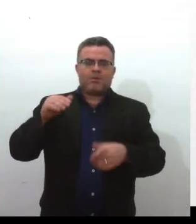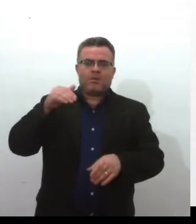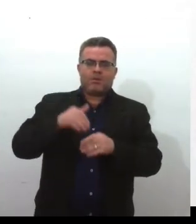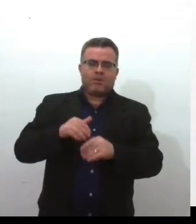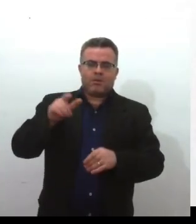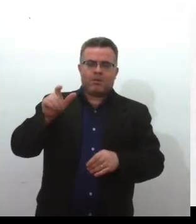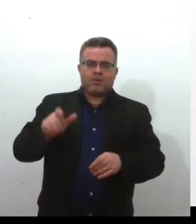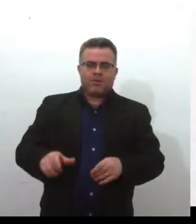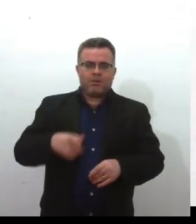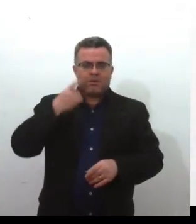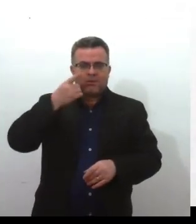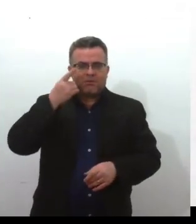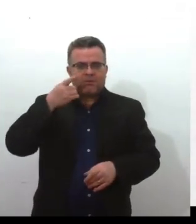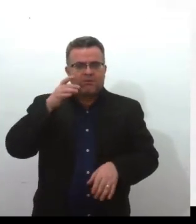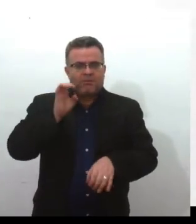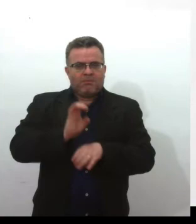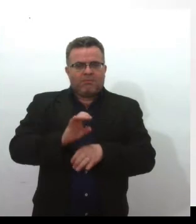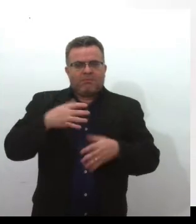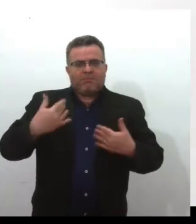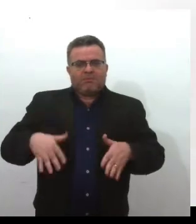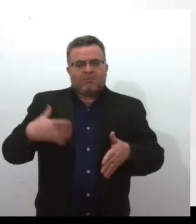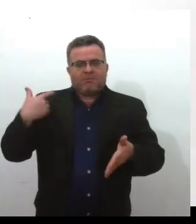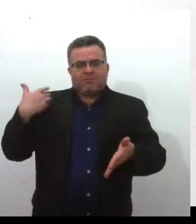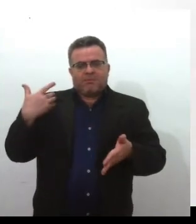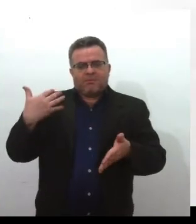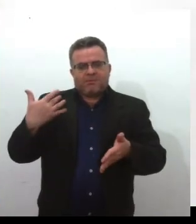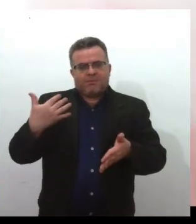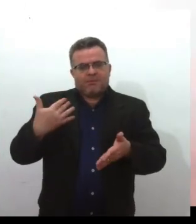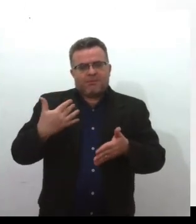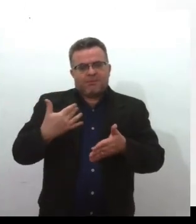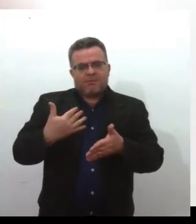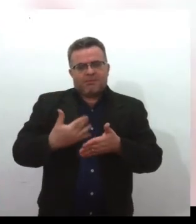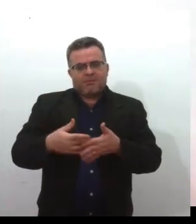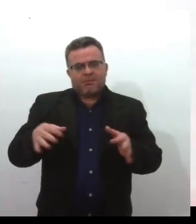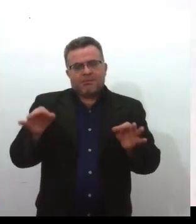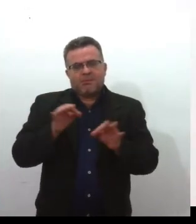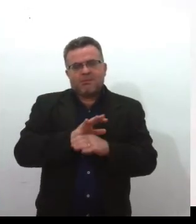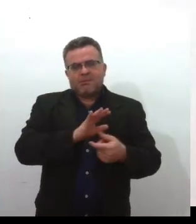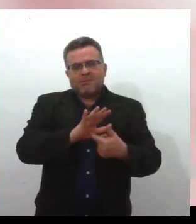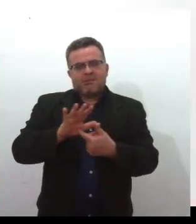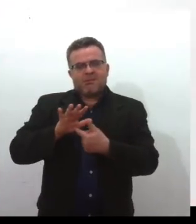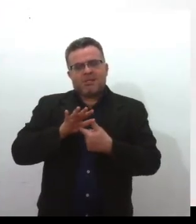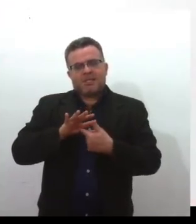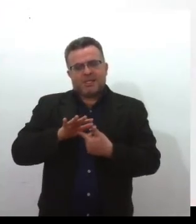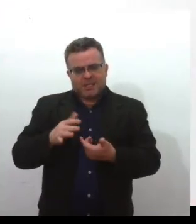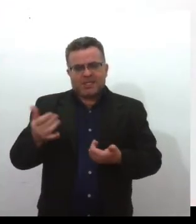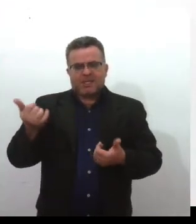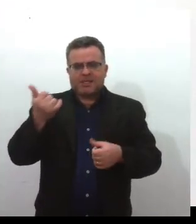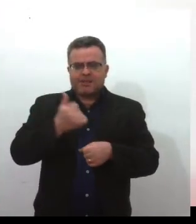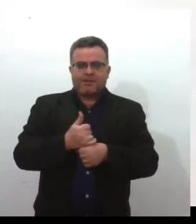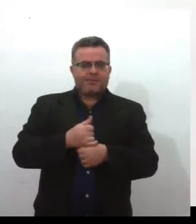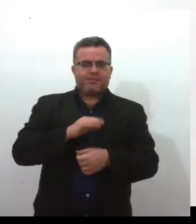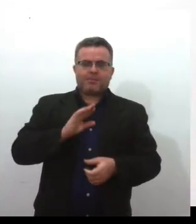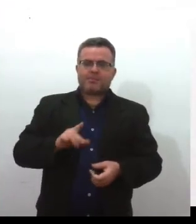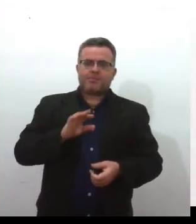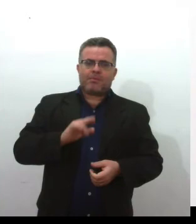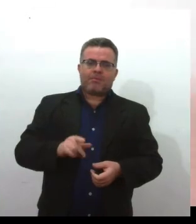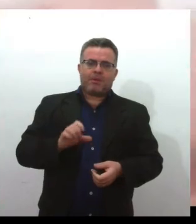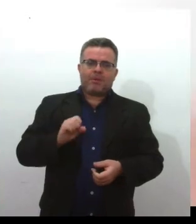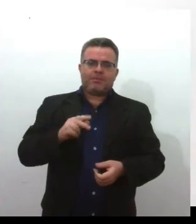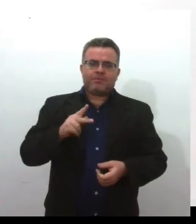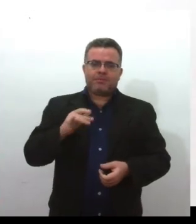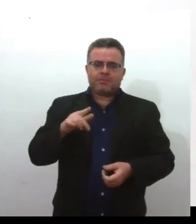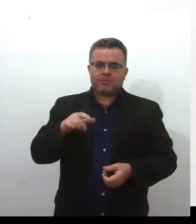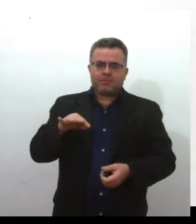correção que a gente precisou fazer no processo, porque fala-se muito que ela foi suplente no primeiro mandato. Não, ela não foi suplente, ela foi